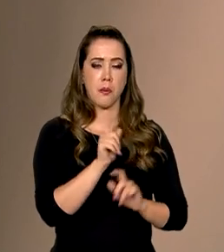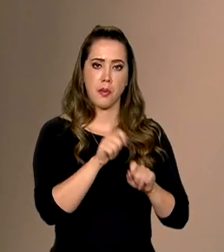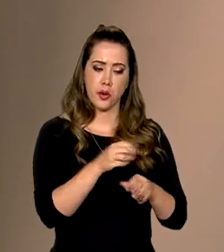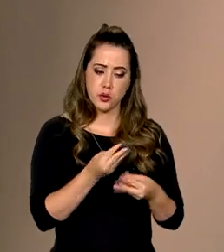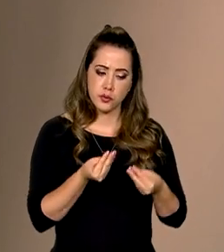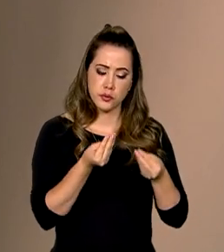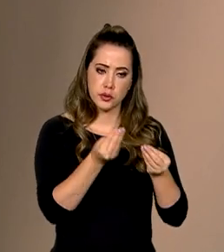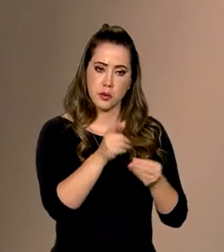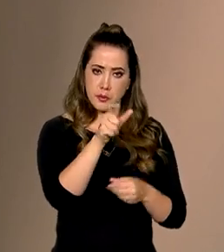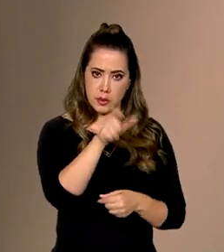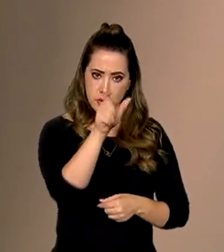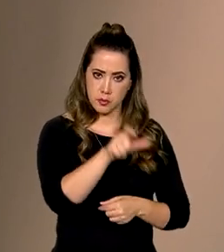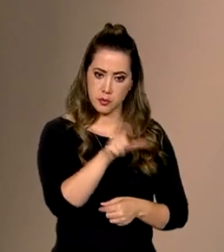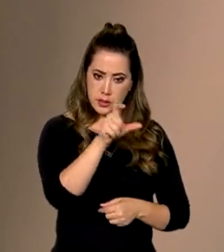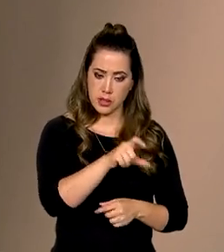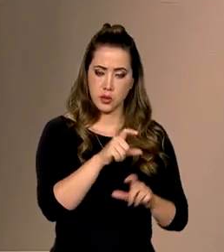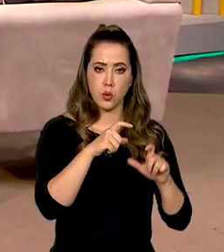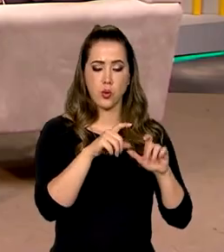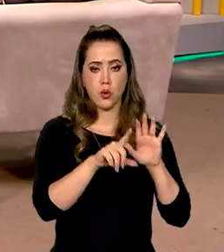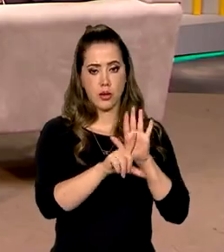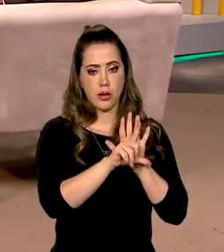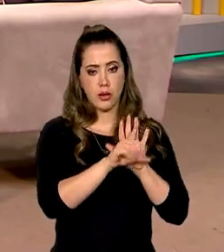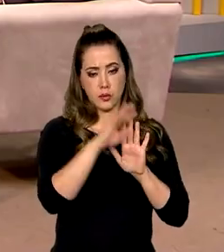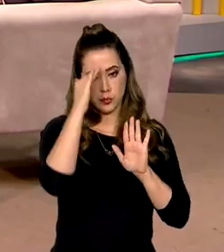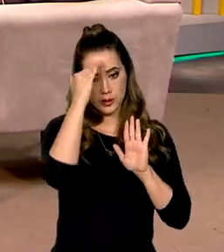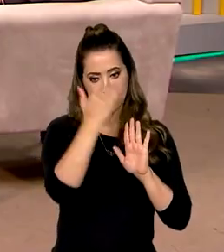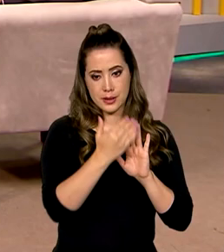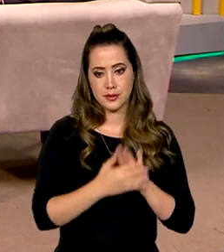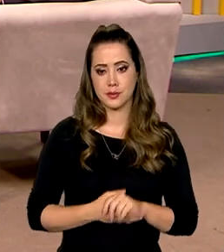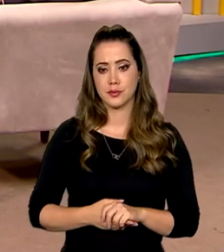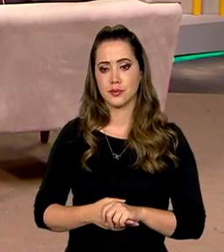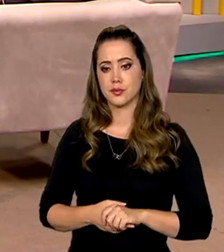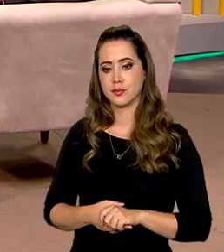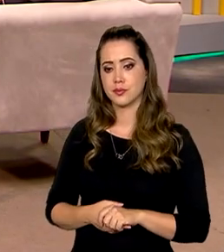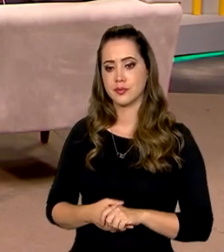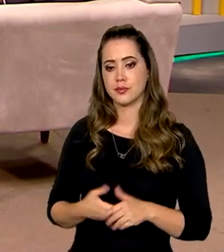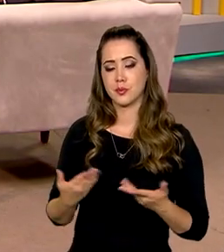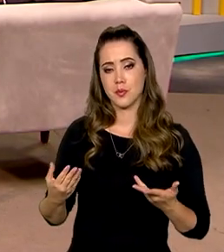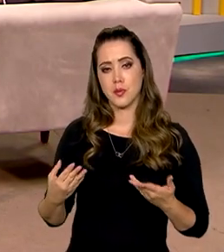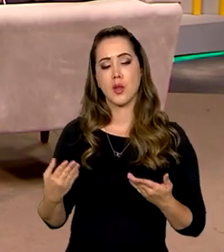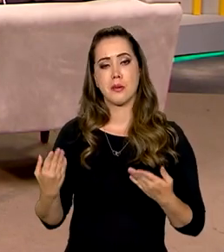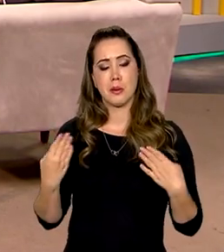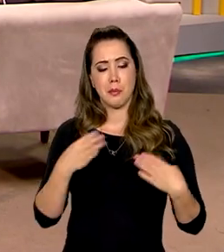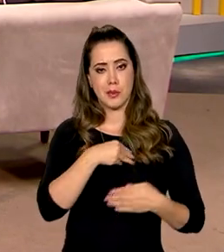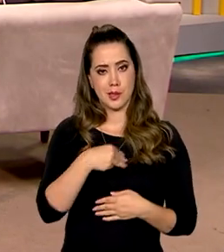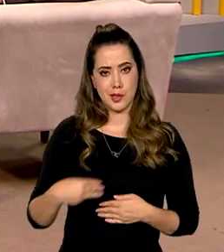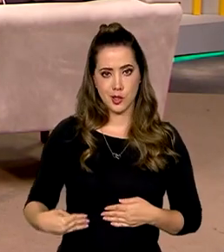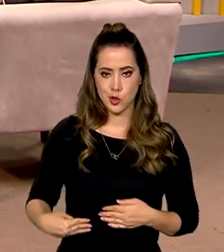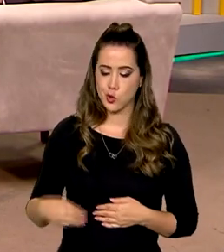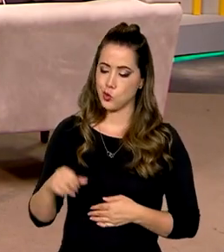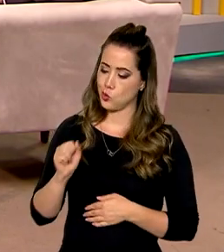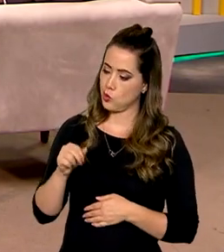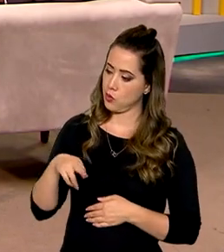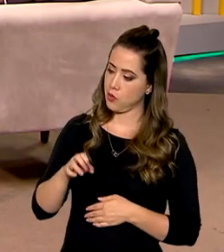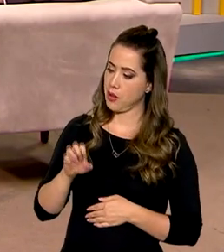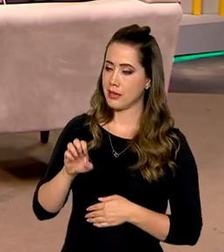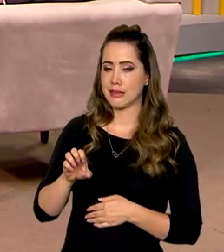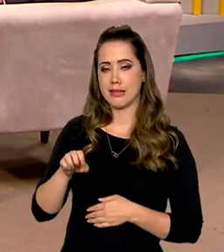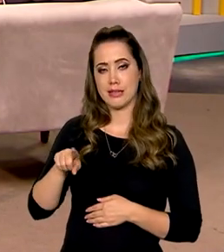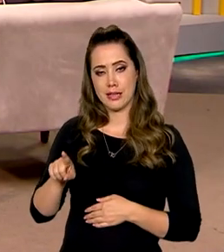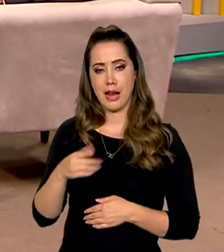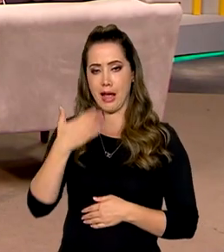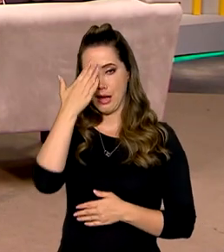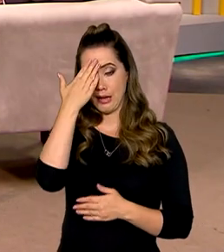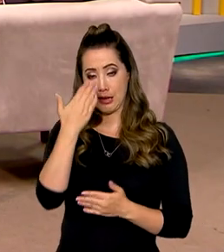seja considerado um pescador legal. Tá, muito bom. ministro da Pesca e Aquicultura, André de Paula, agradeço imensamente sua